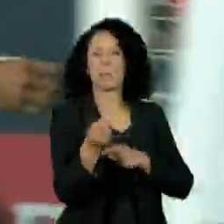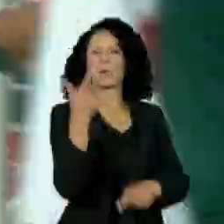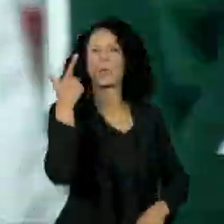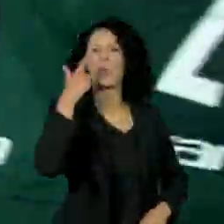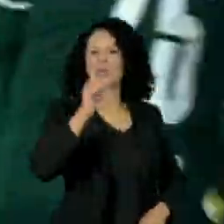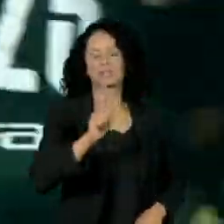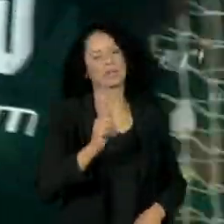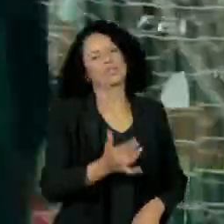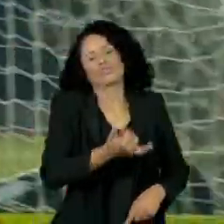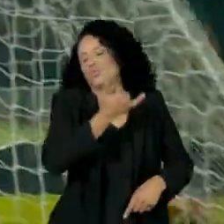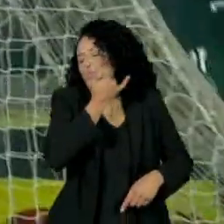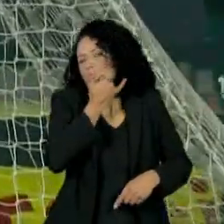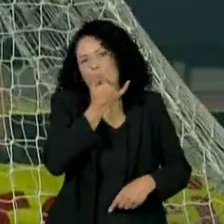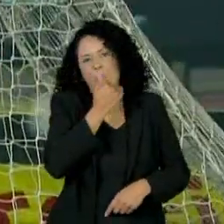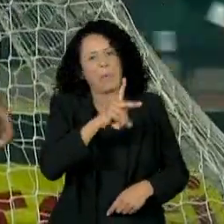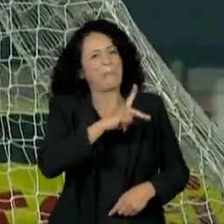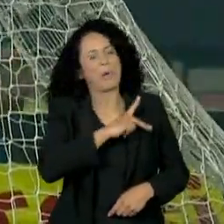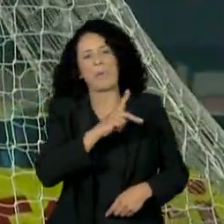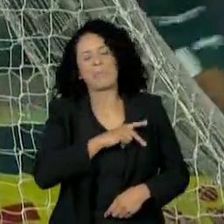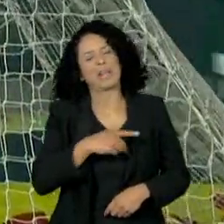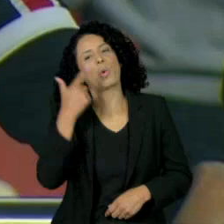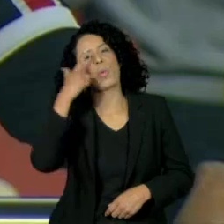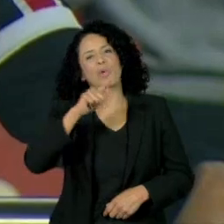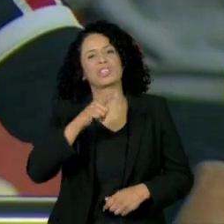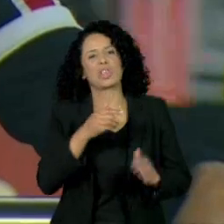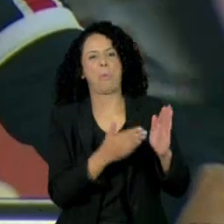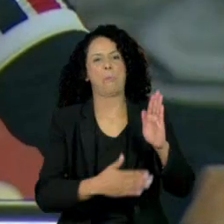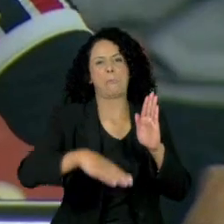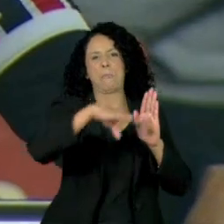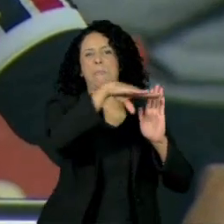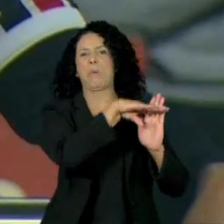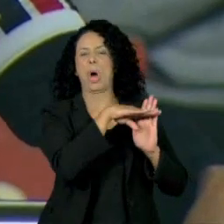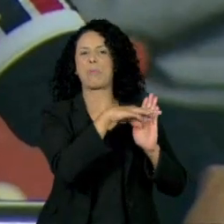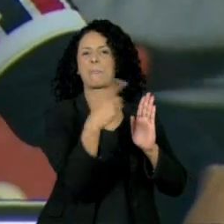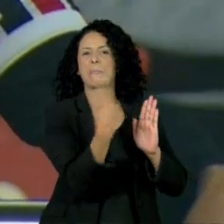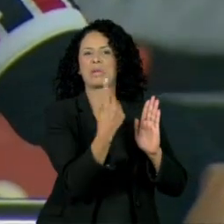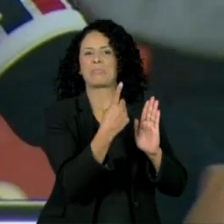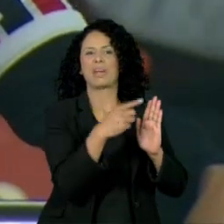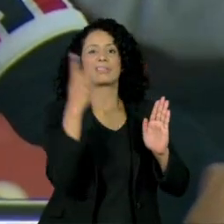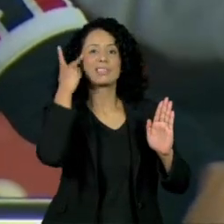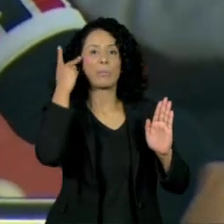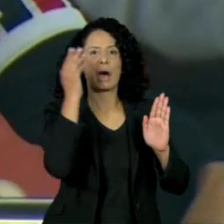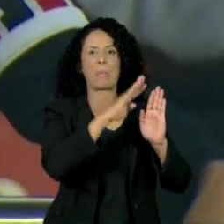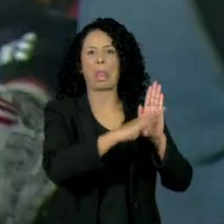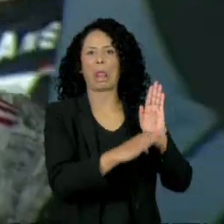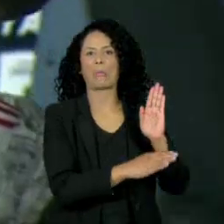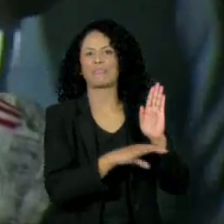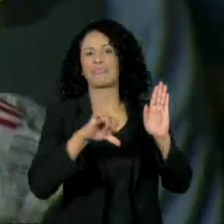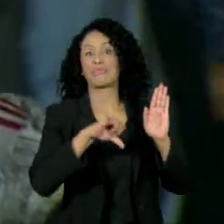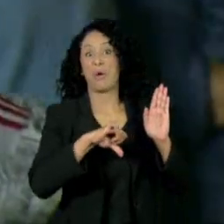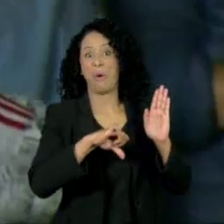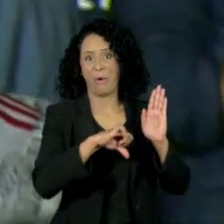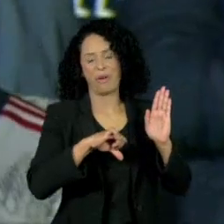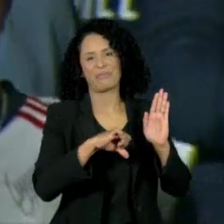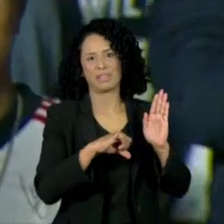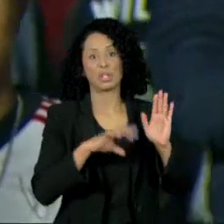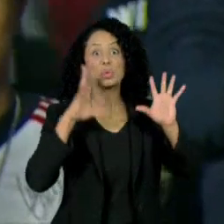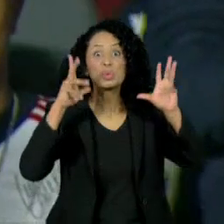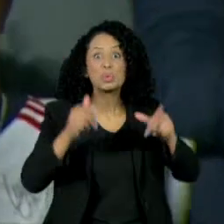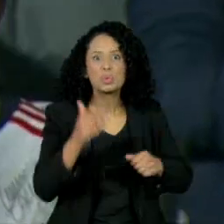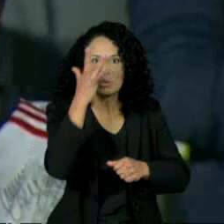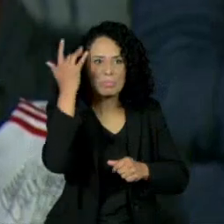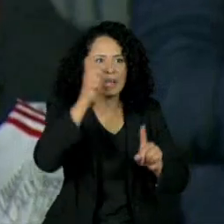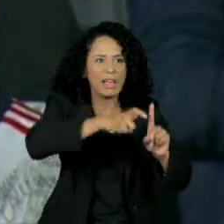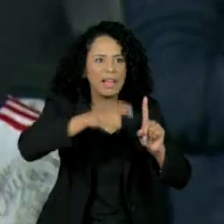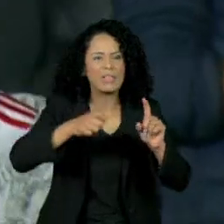isolou de novo o Palmeiras na liderança e jogou o São Paulo para o nono lugar. O torcedor tricolor